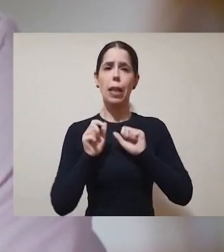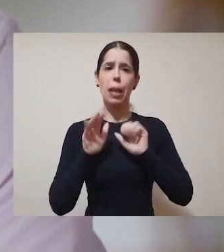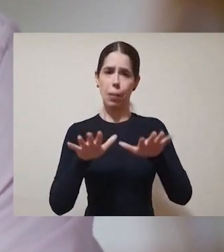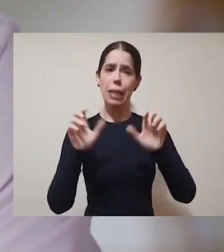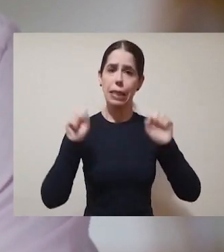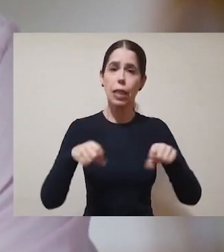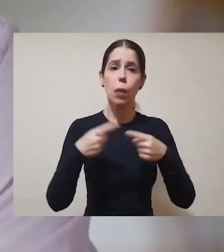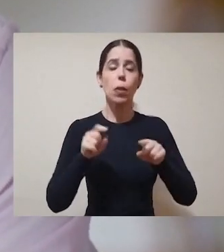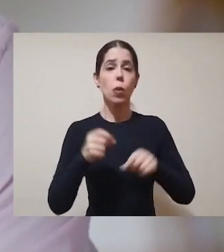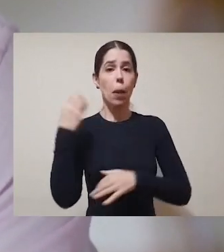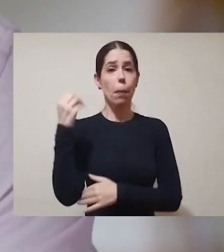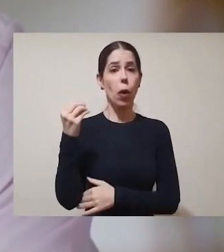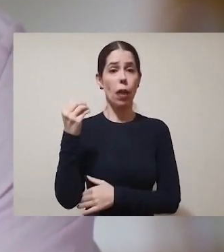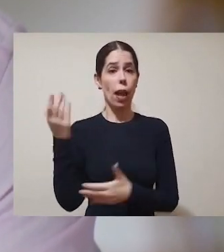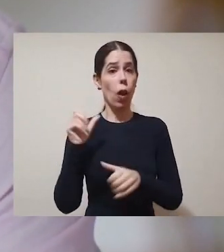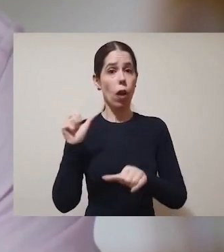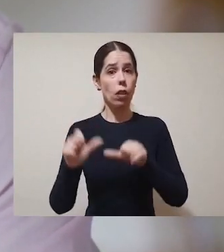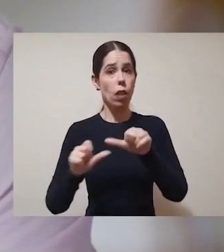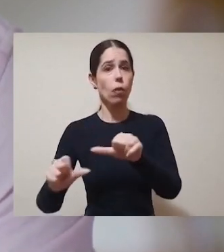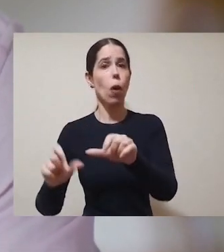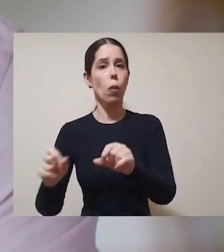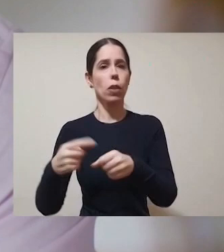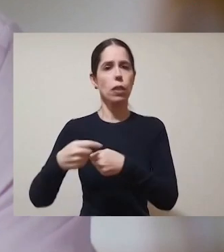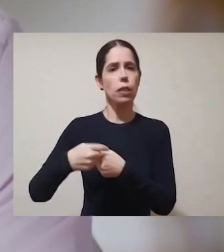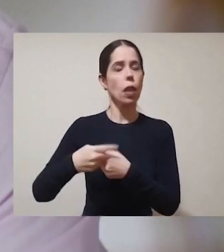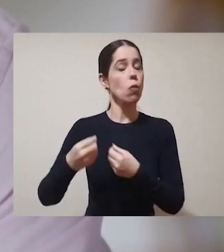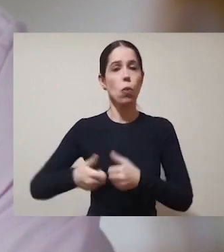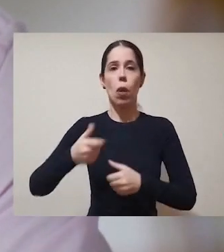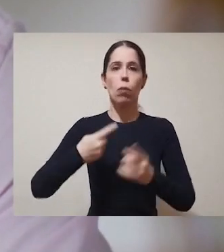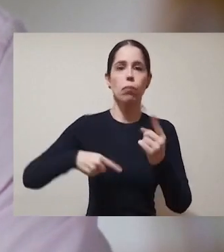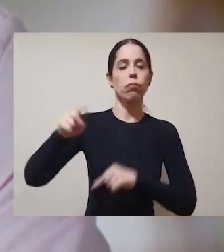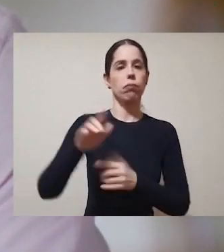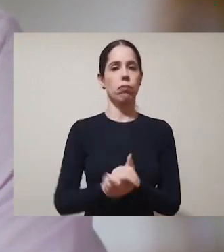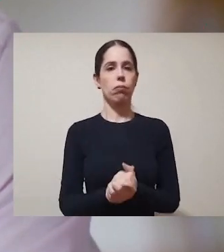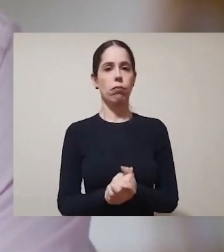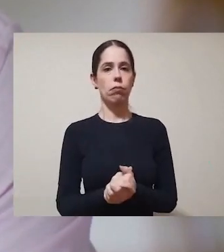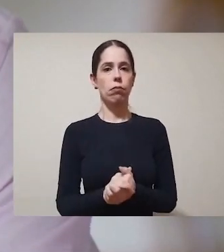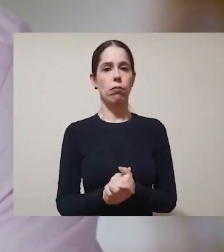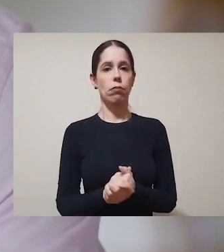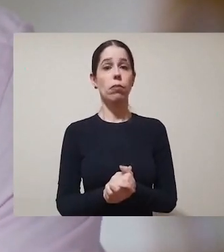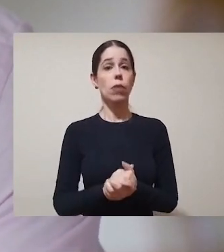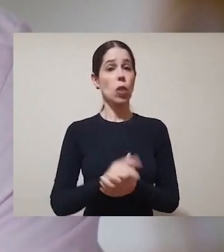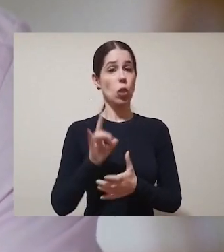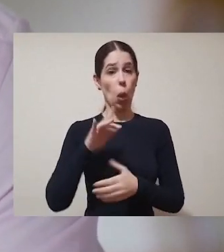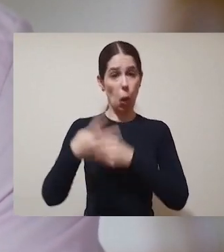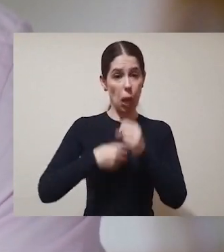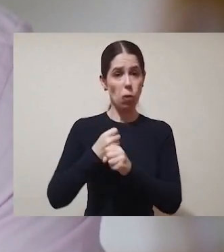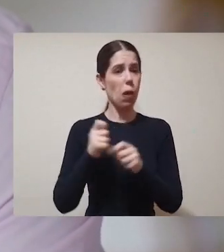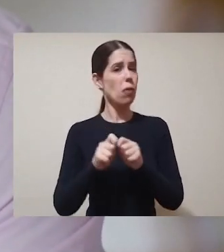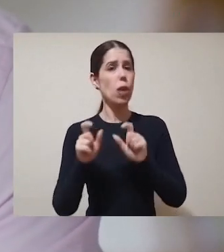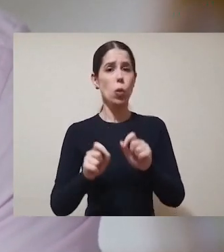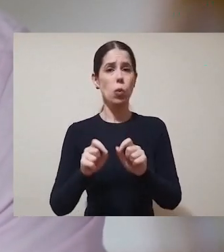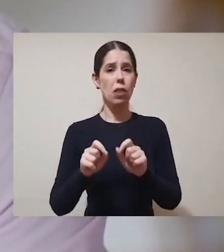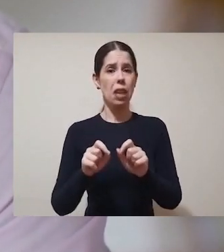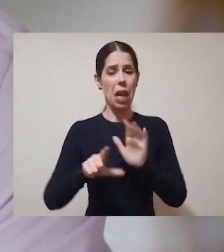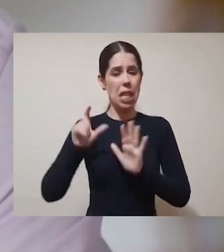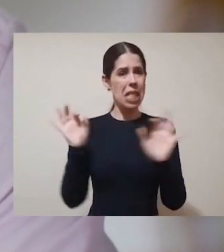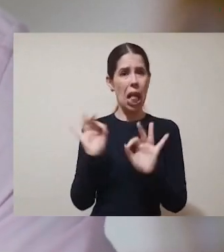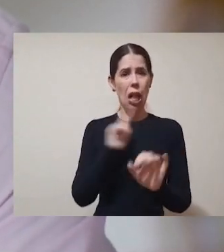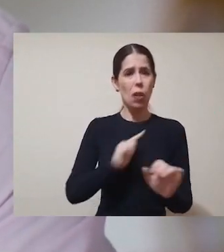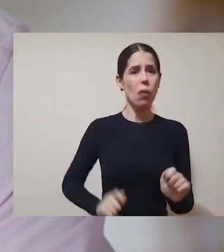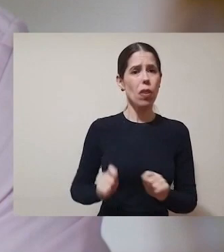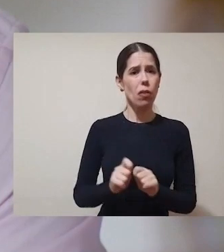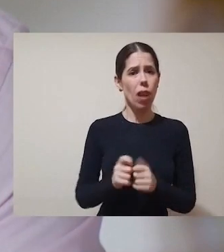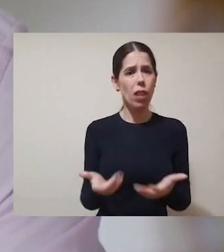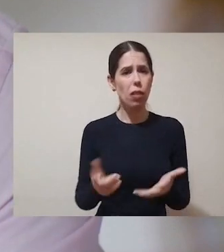pandemia, a nossa Porto Alegre está se transformando em uma cidade muito melhor. Em apenas quatro anos, fizemos o que nenhum outro